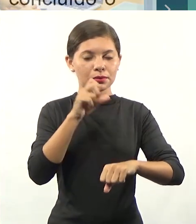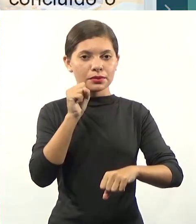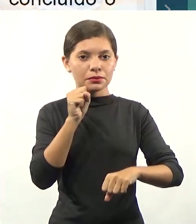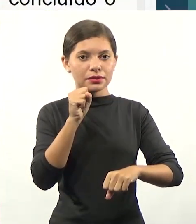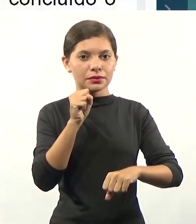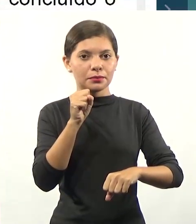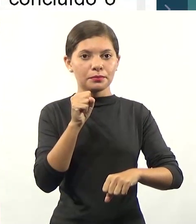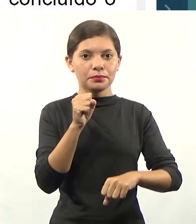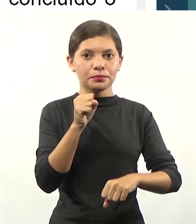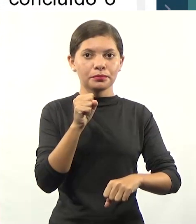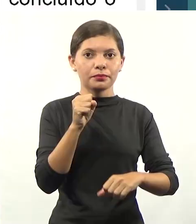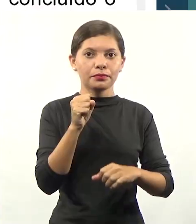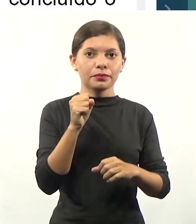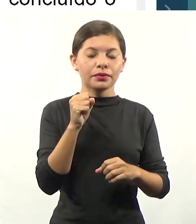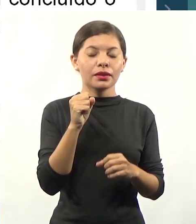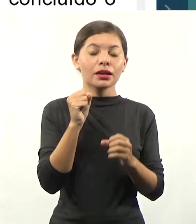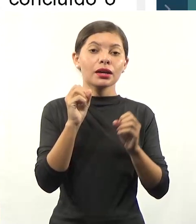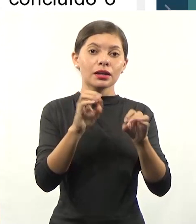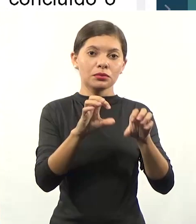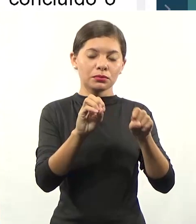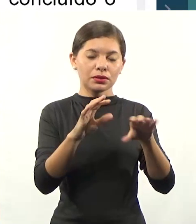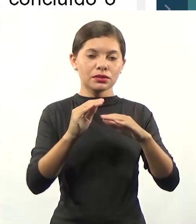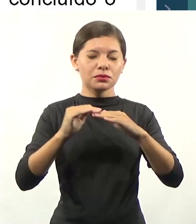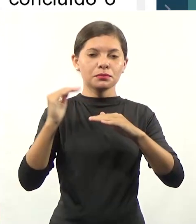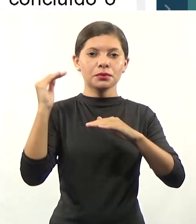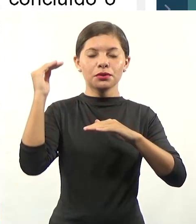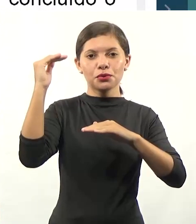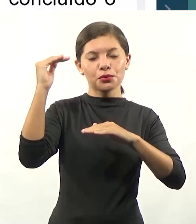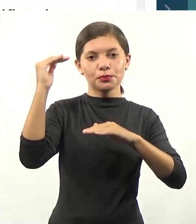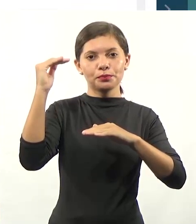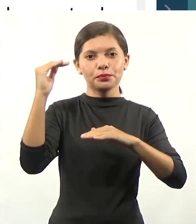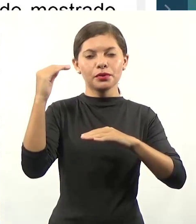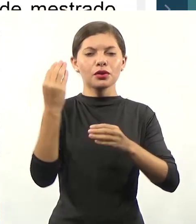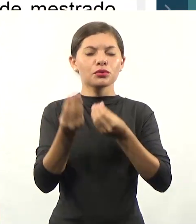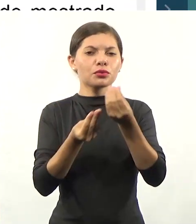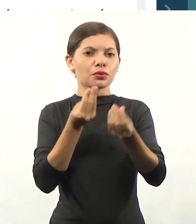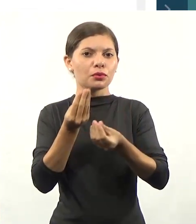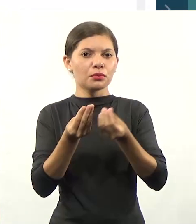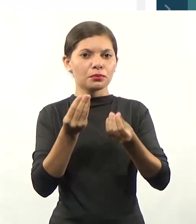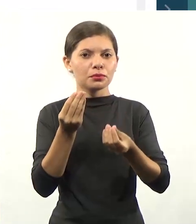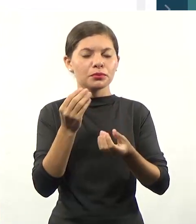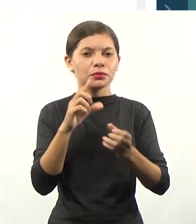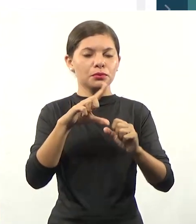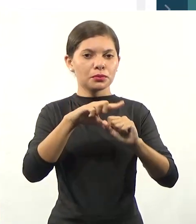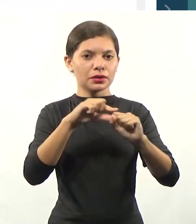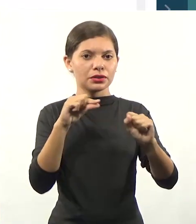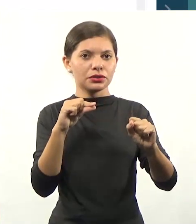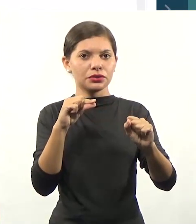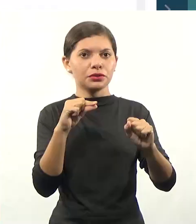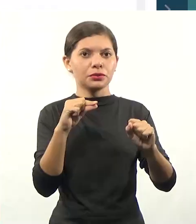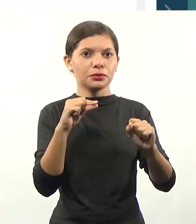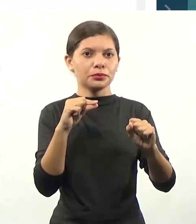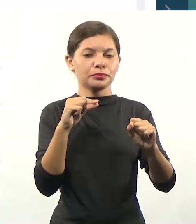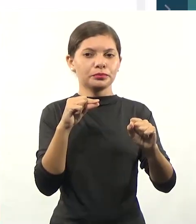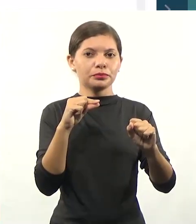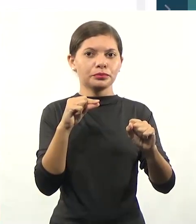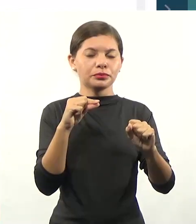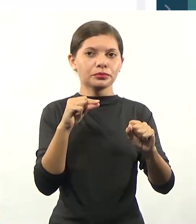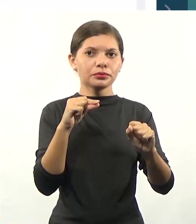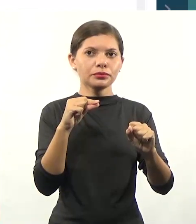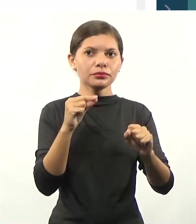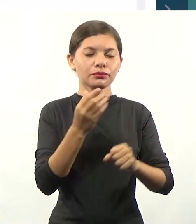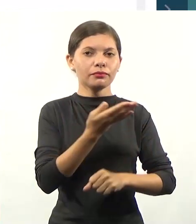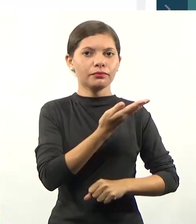ela se infraestrutura como? O artigo lá 44 vai só reforçar aquilo que a gente demandou aqui no